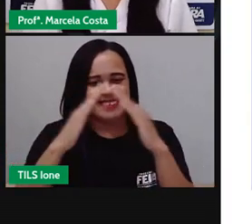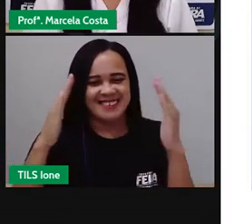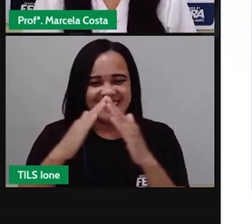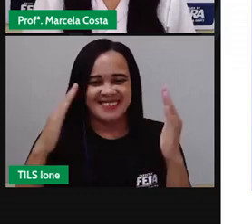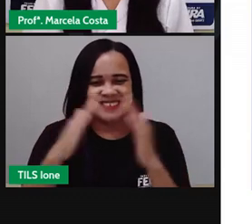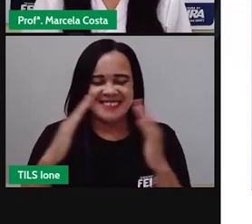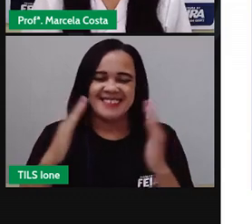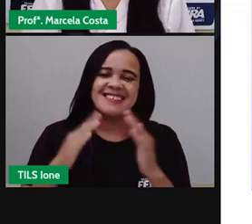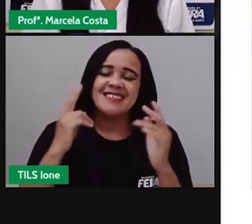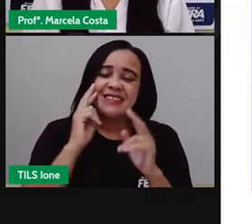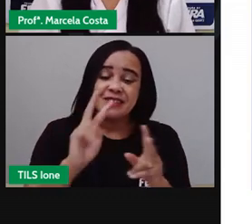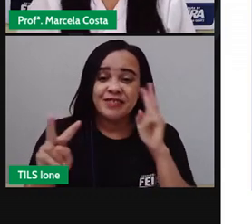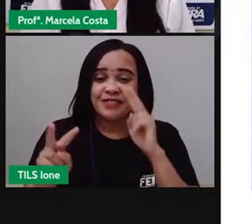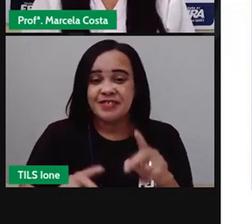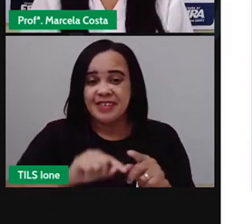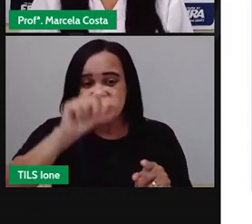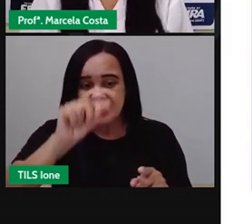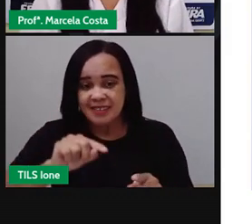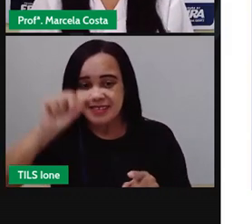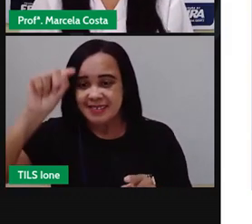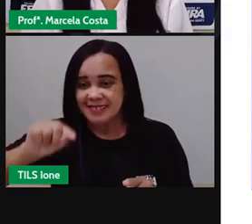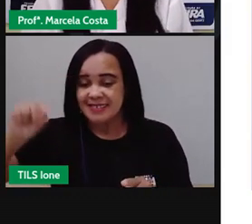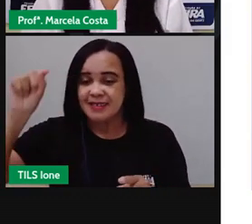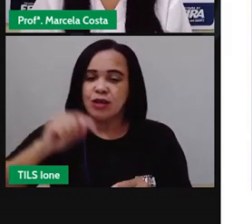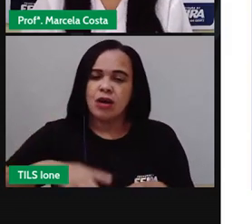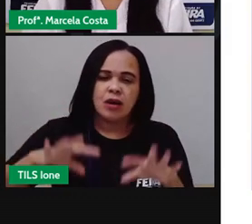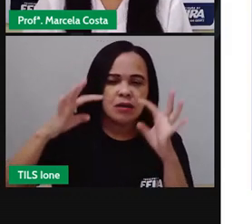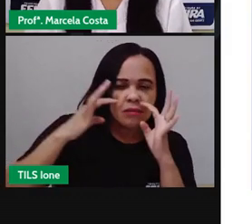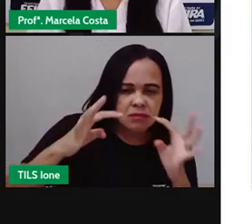observando os gráficos e fazendo a interpretação